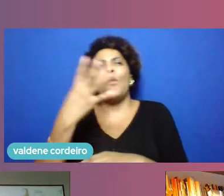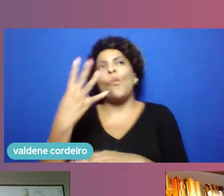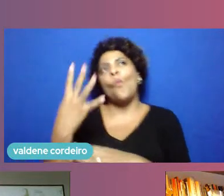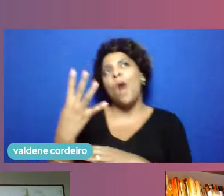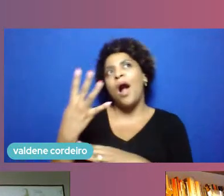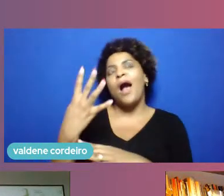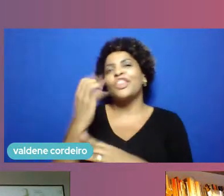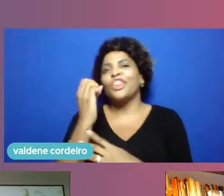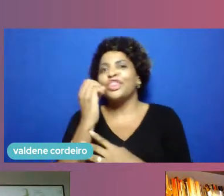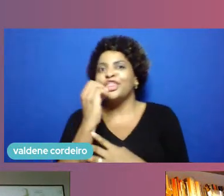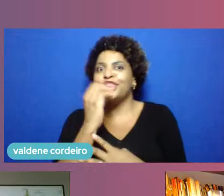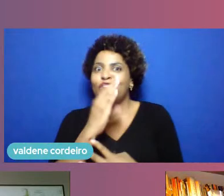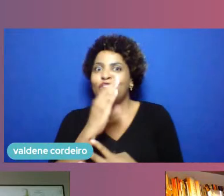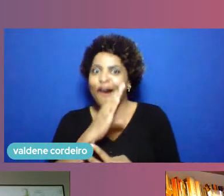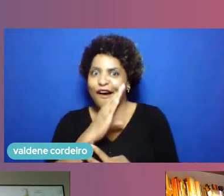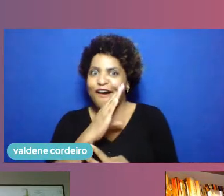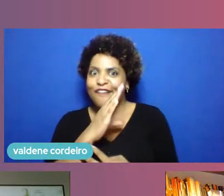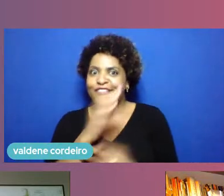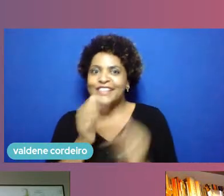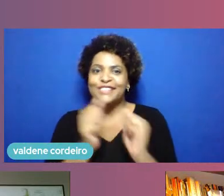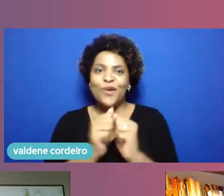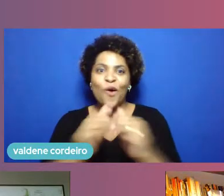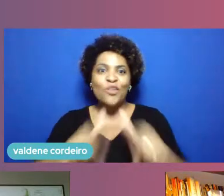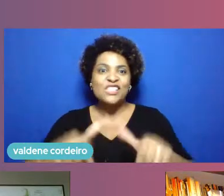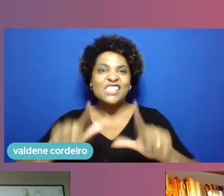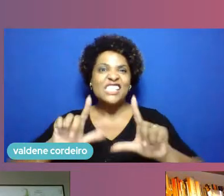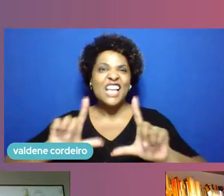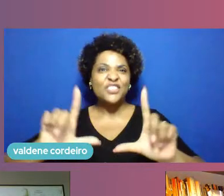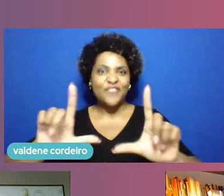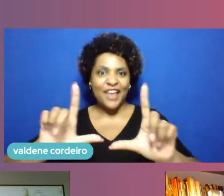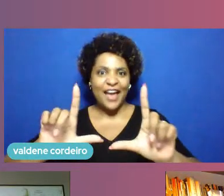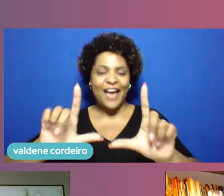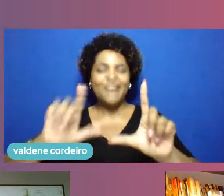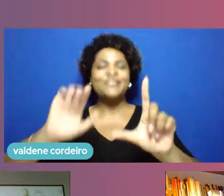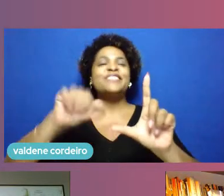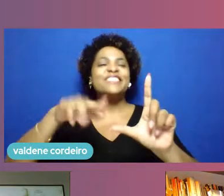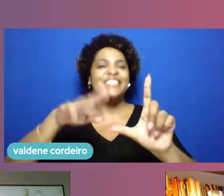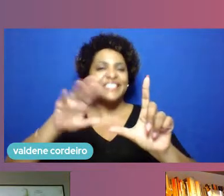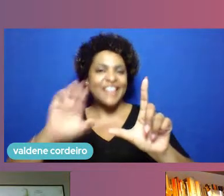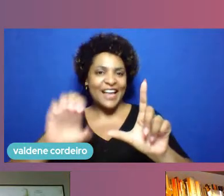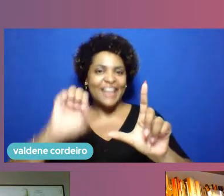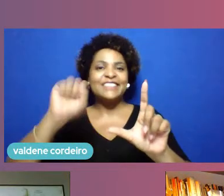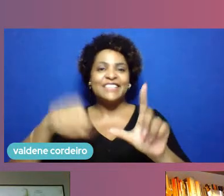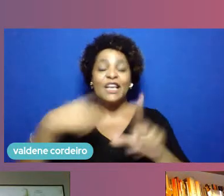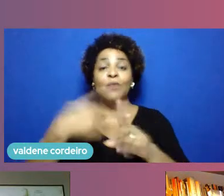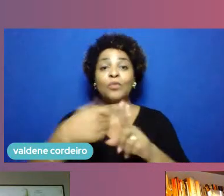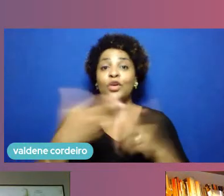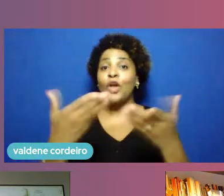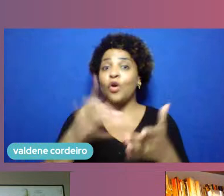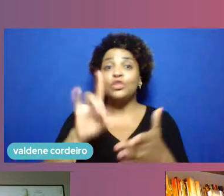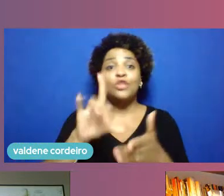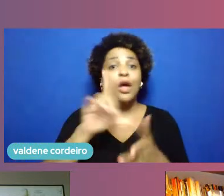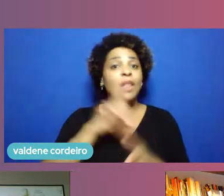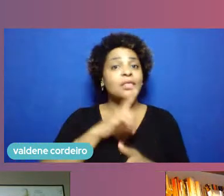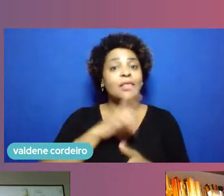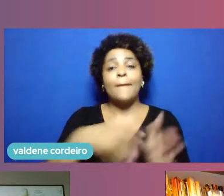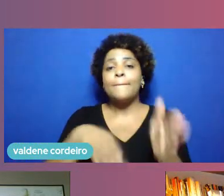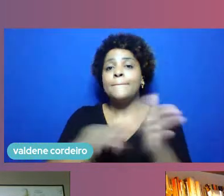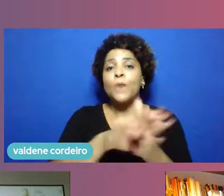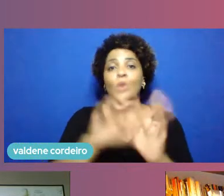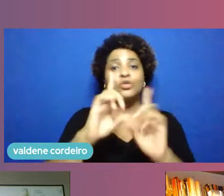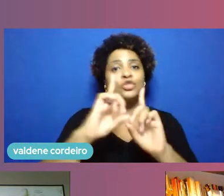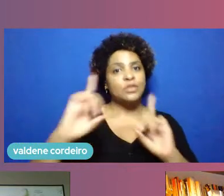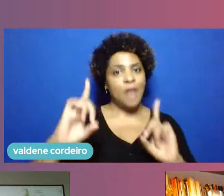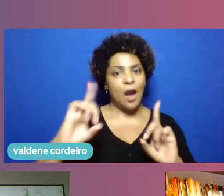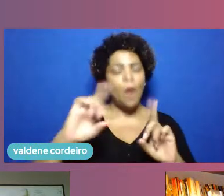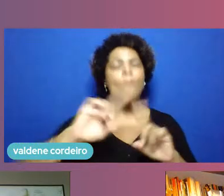com certificação CERN porque hoje só temos a do Porto Mírio do Porto Digital mas vamos ter